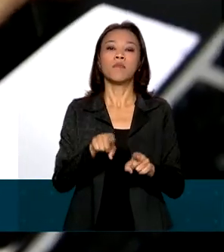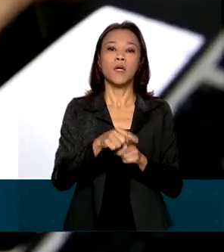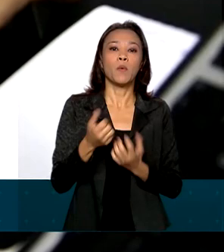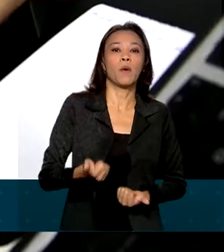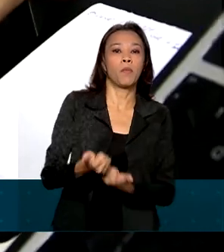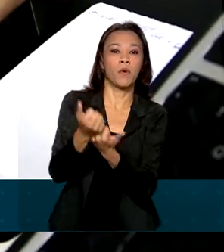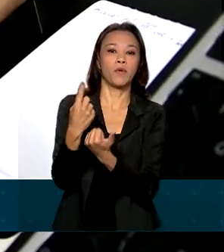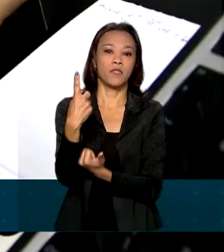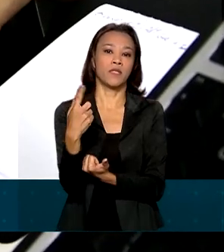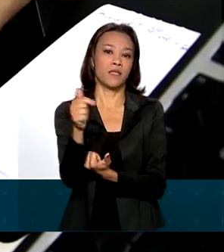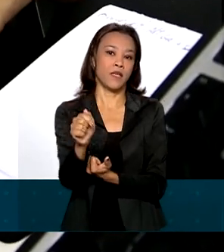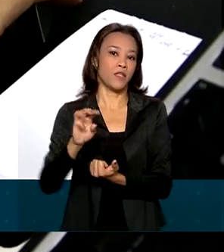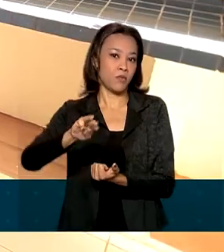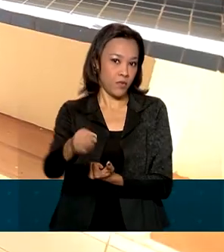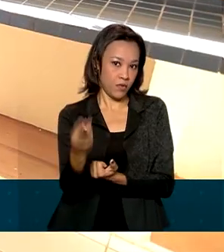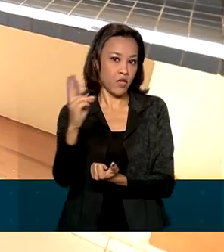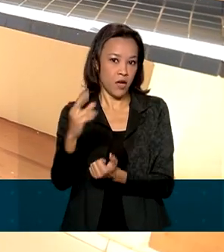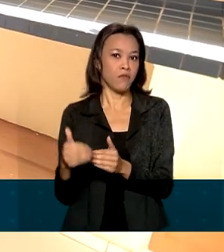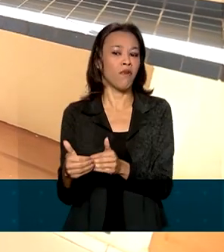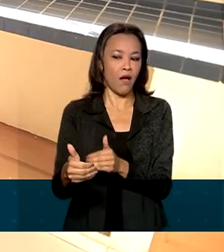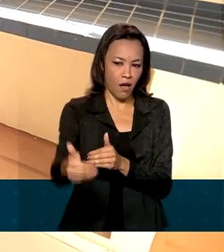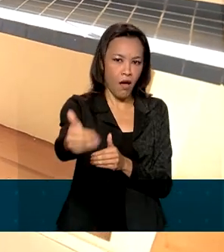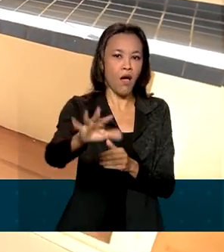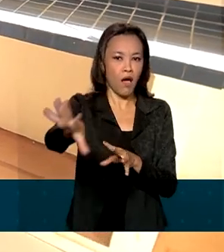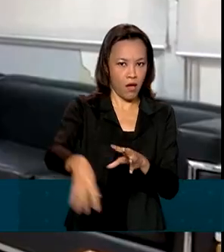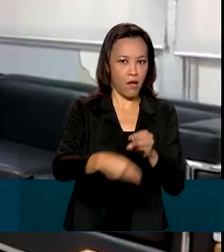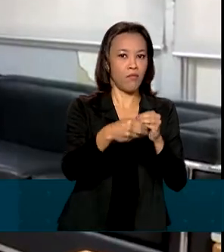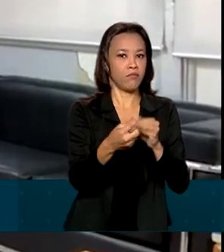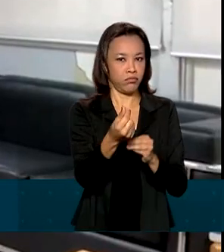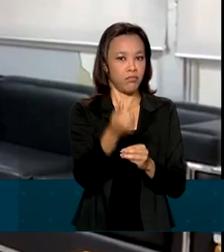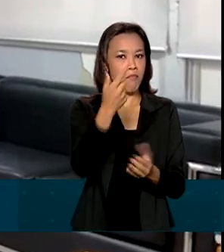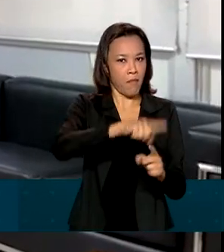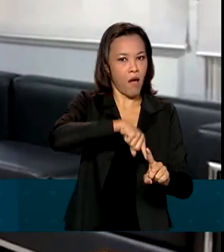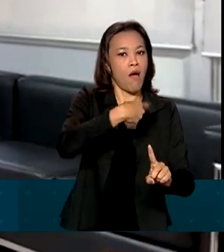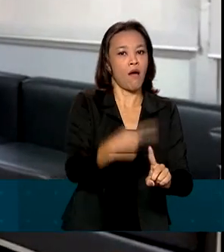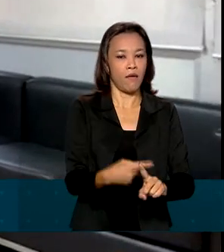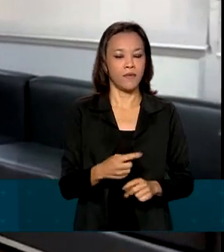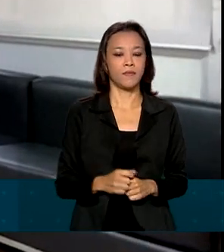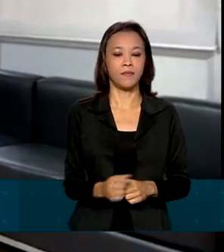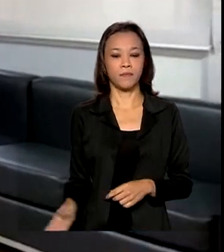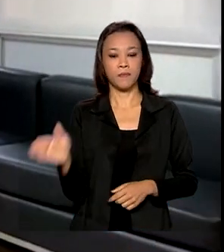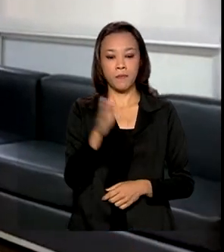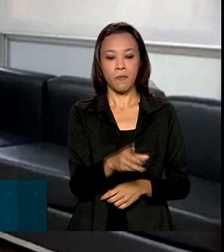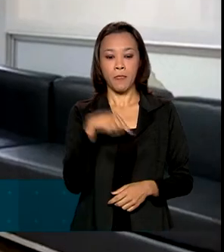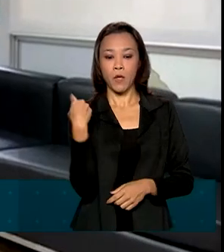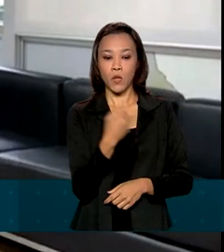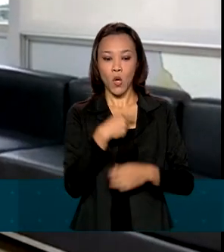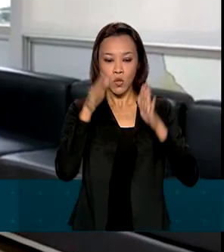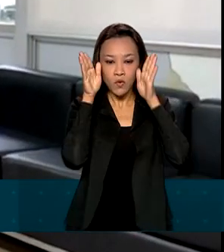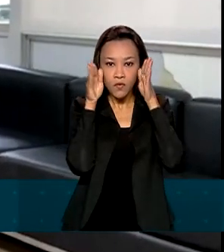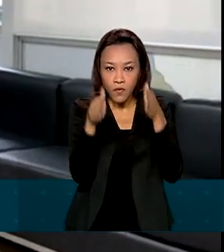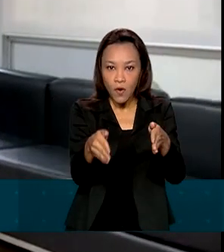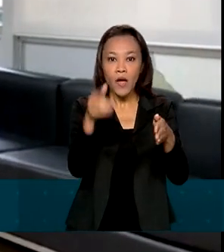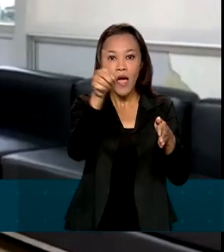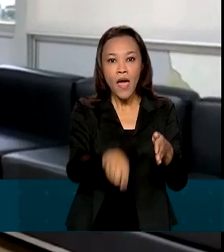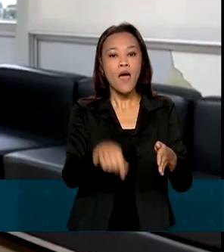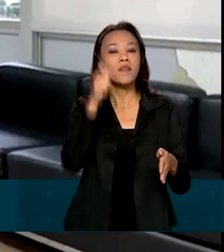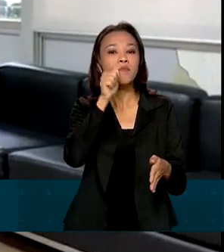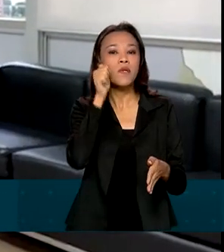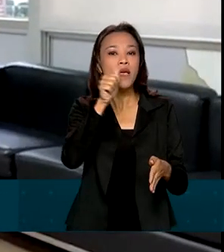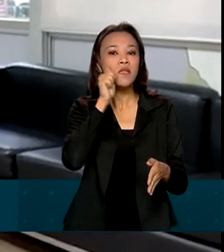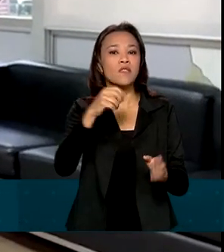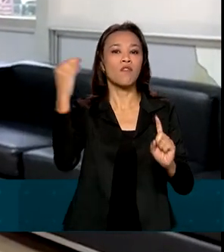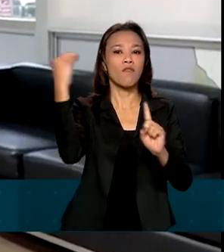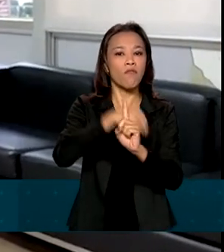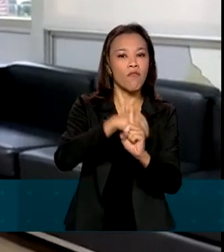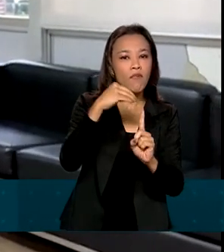milhões de reais está previsto ainda para este ano. Nosso foco são as mulheres que estão em situação de vulnerabilidade social